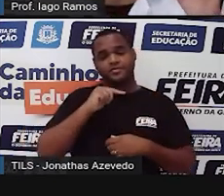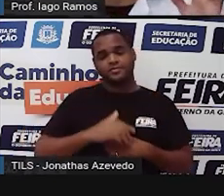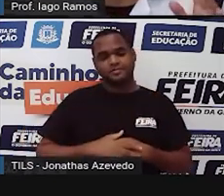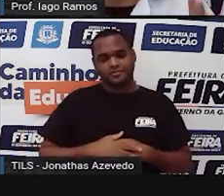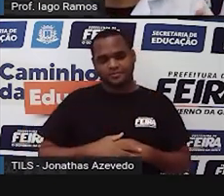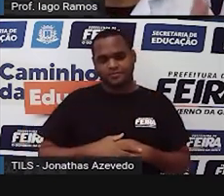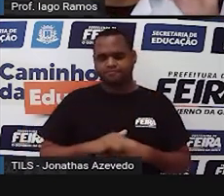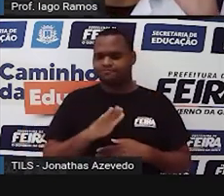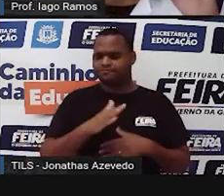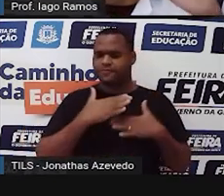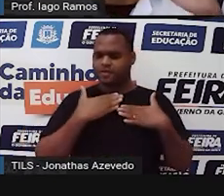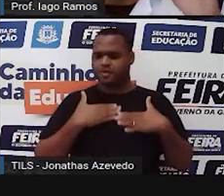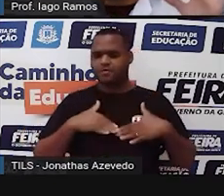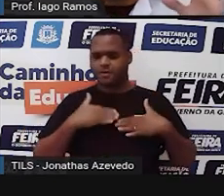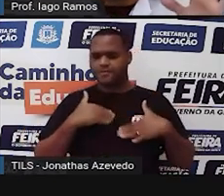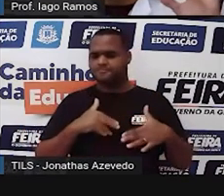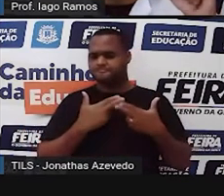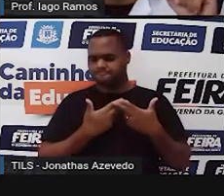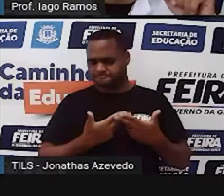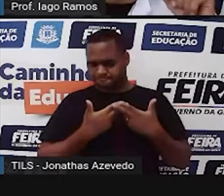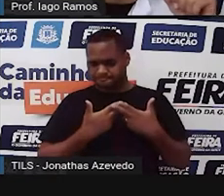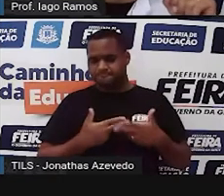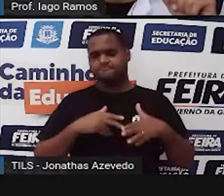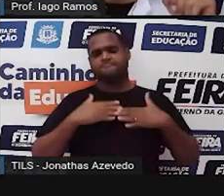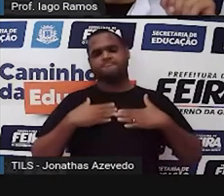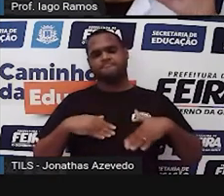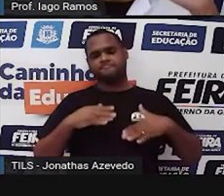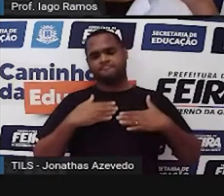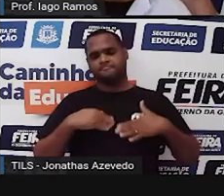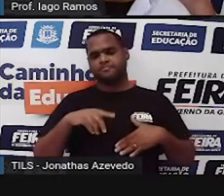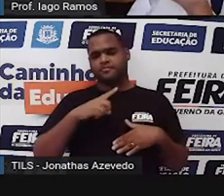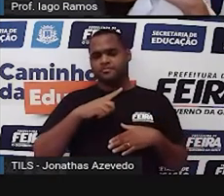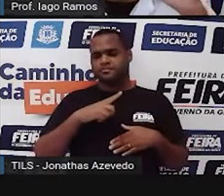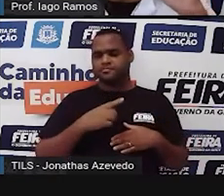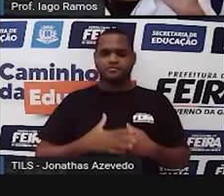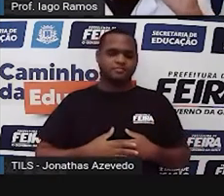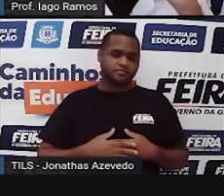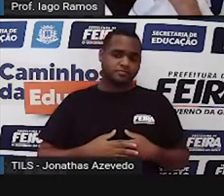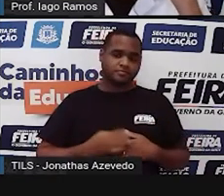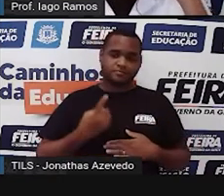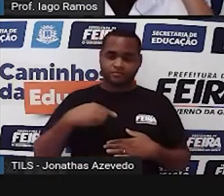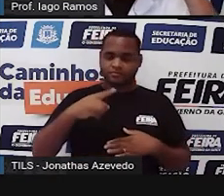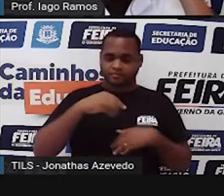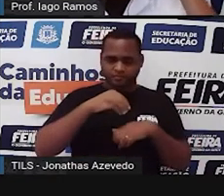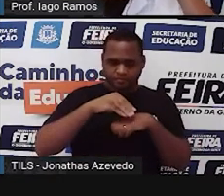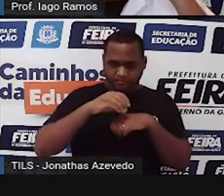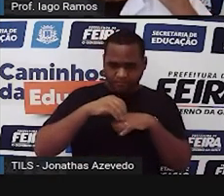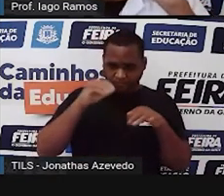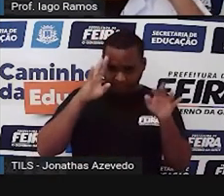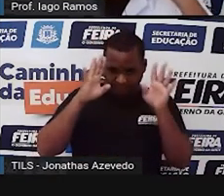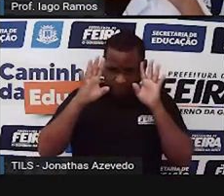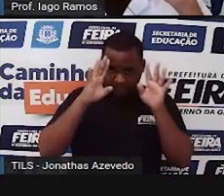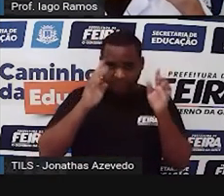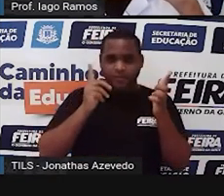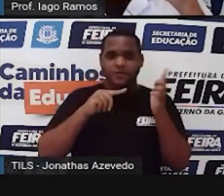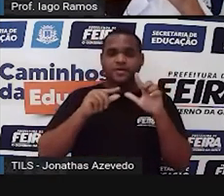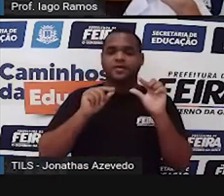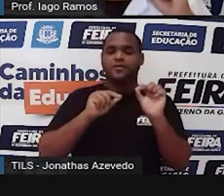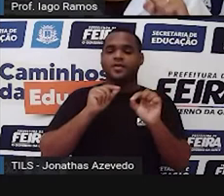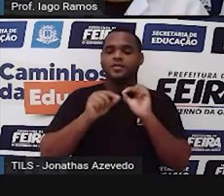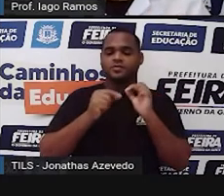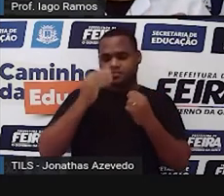Mas fique tranquilo, fique tranquila, né? Porque a gente vai entender um pouquinho mais